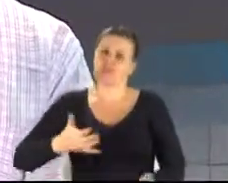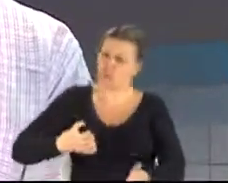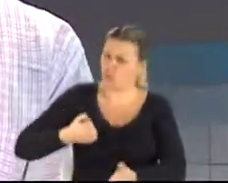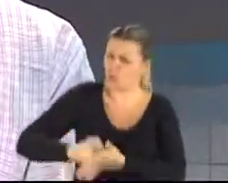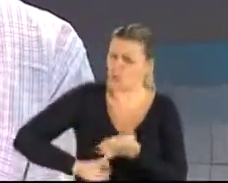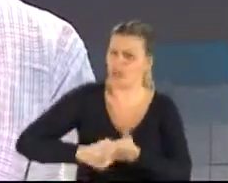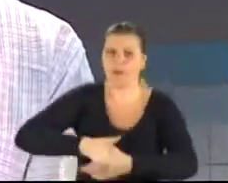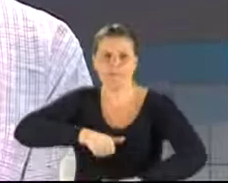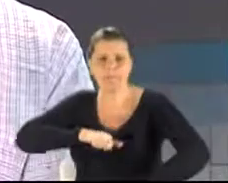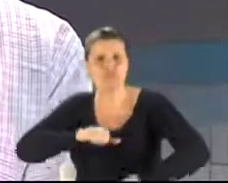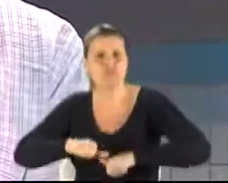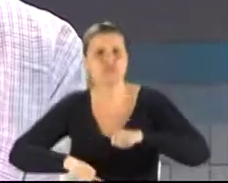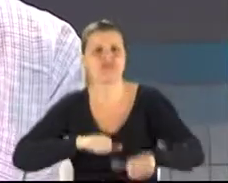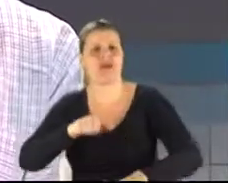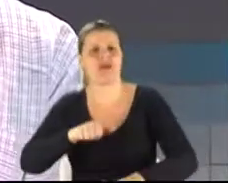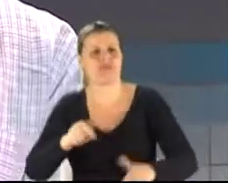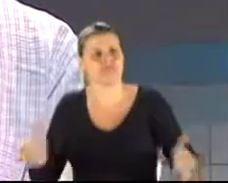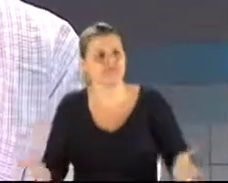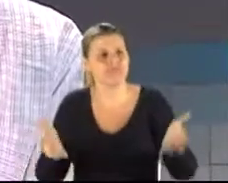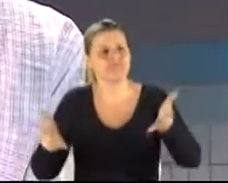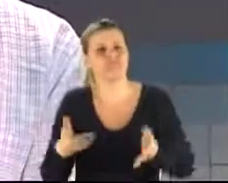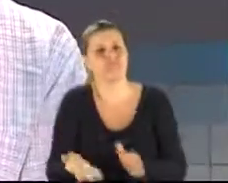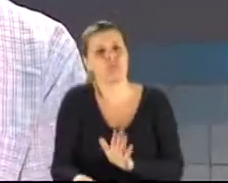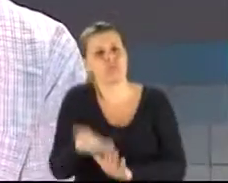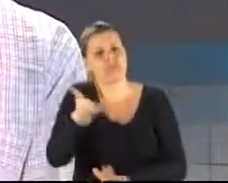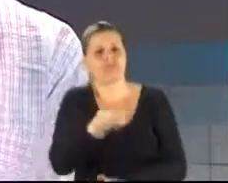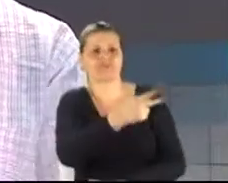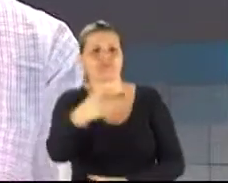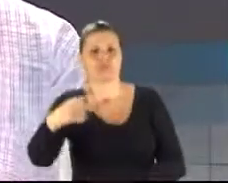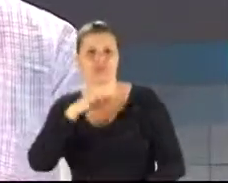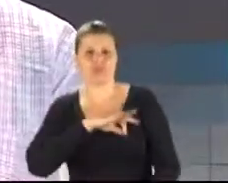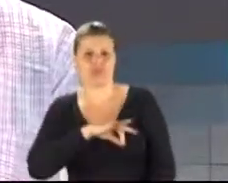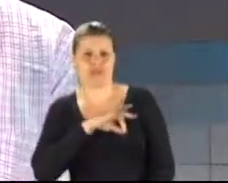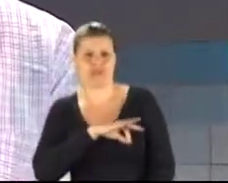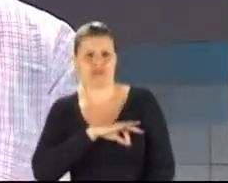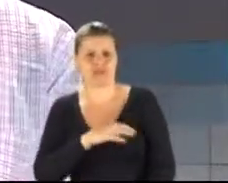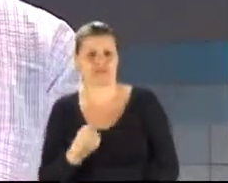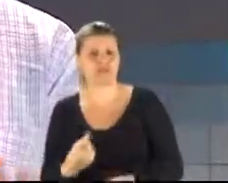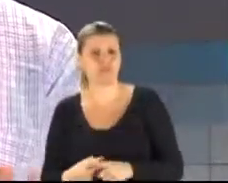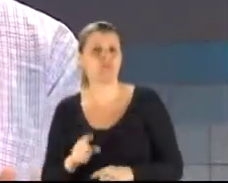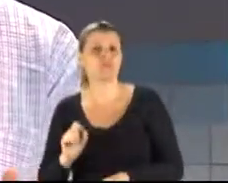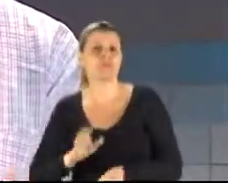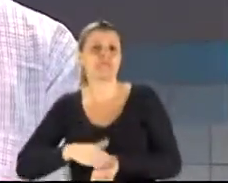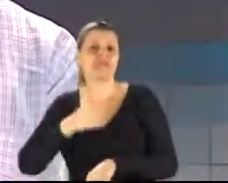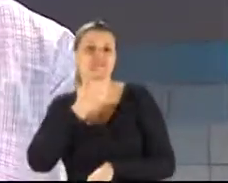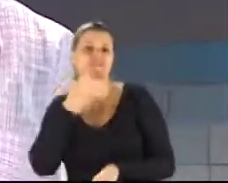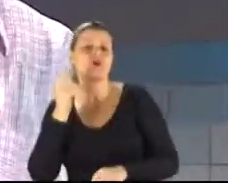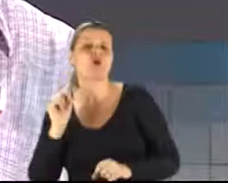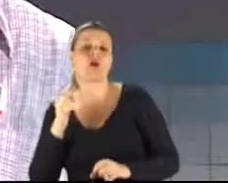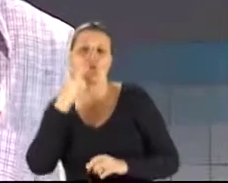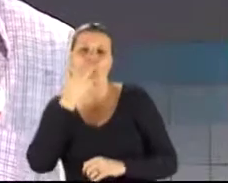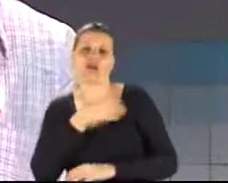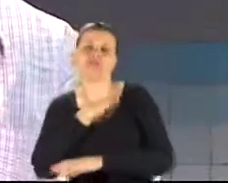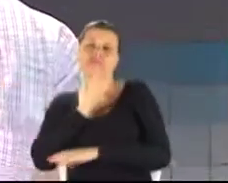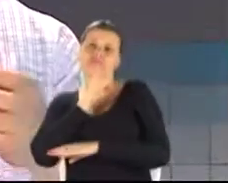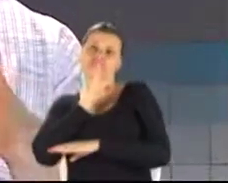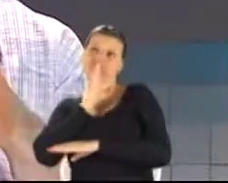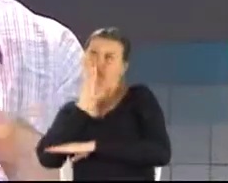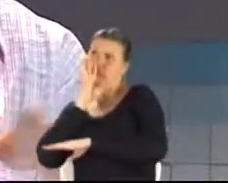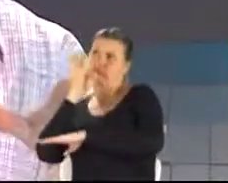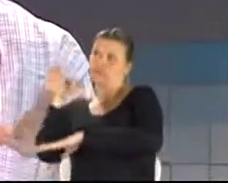pelo seu salário, fazer o seu salário hoje render um pouco mais, porque a coisa mais fácil que tem é se omitir e pôr a culpa